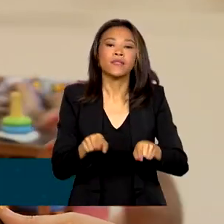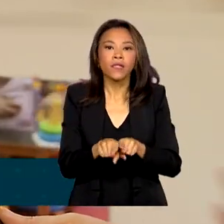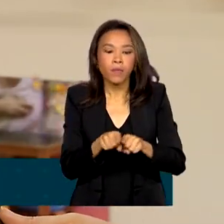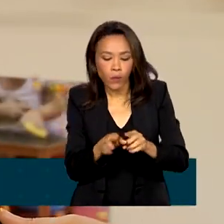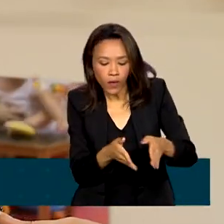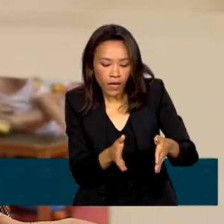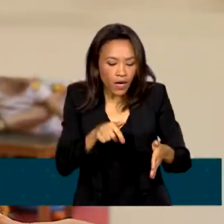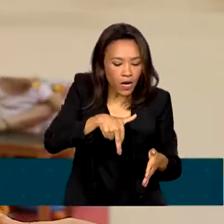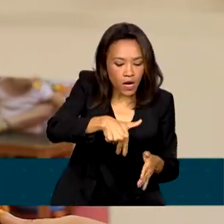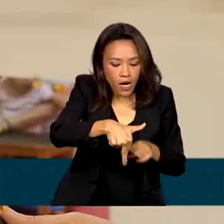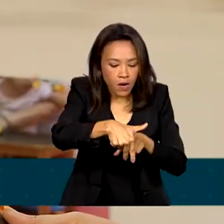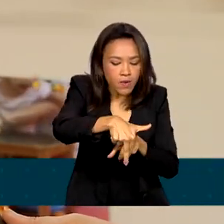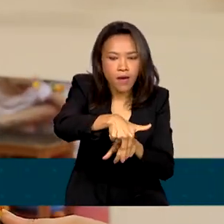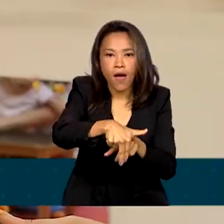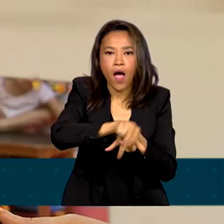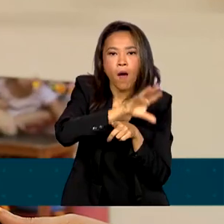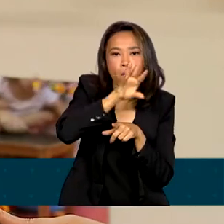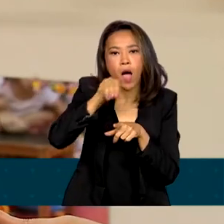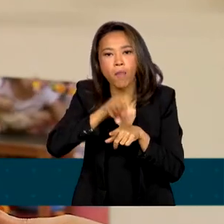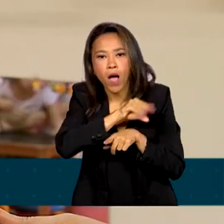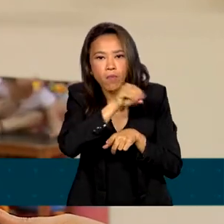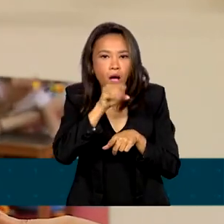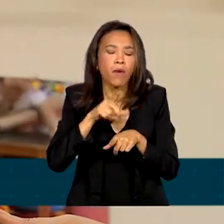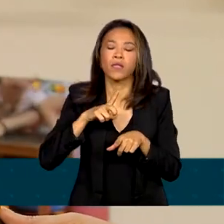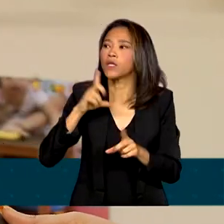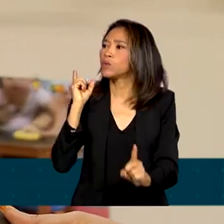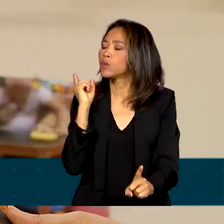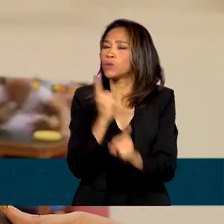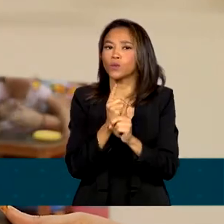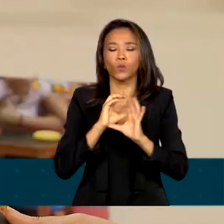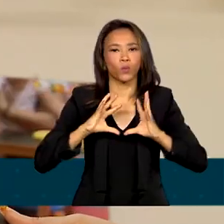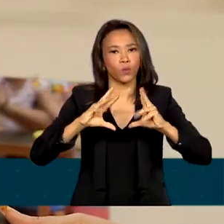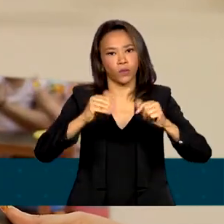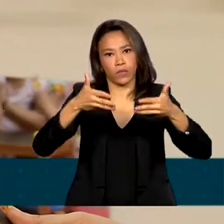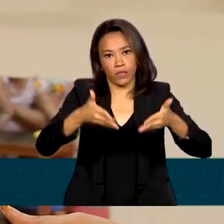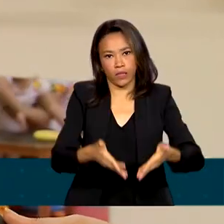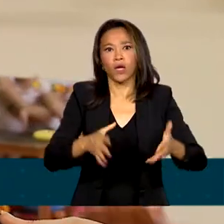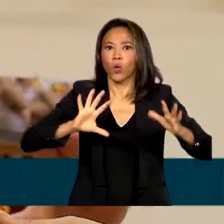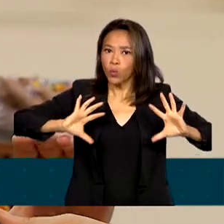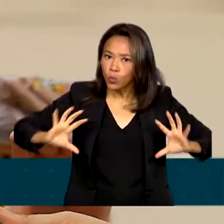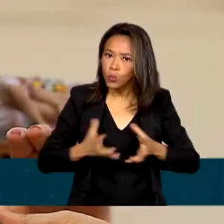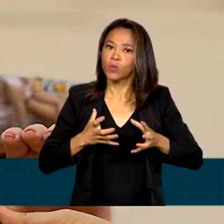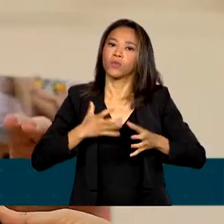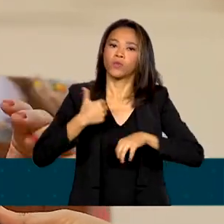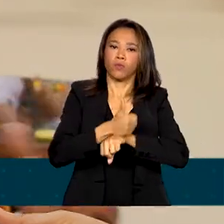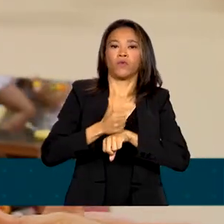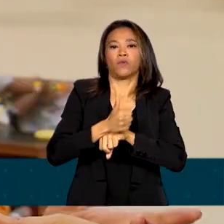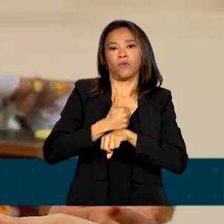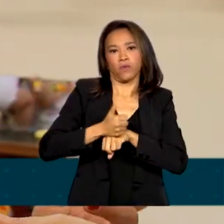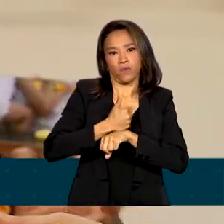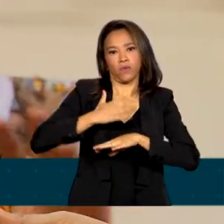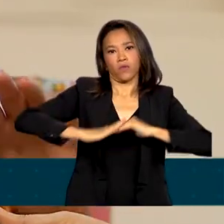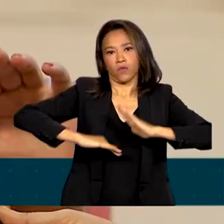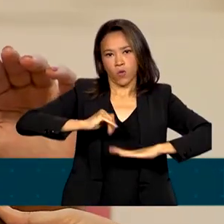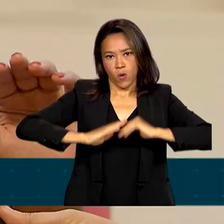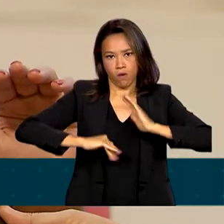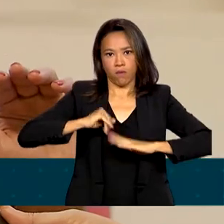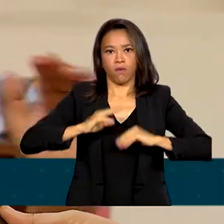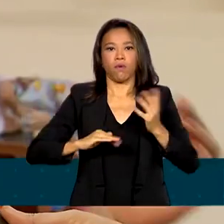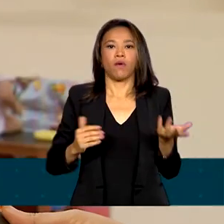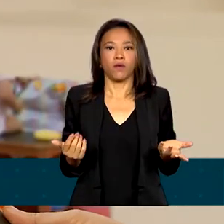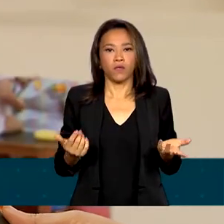caminhar, a questão do falar. Então é um trabalho em equipe onde nós conseguimos